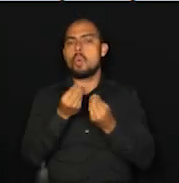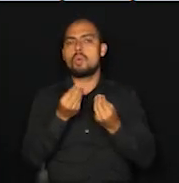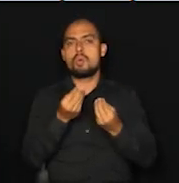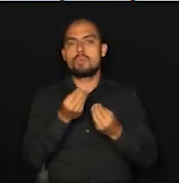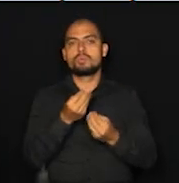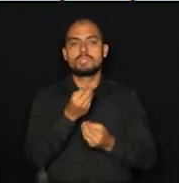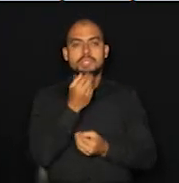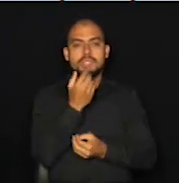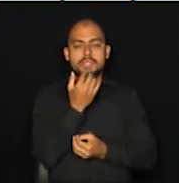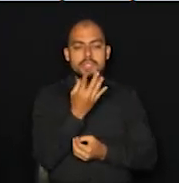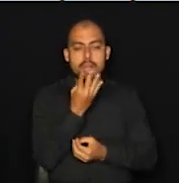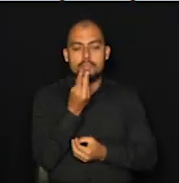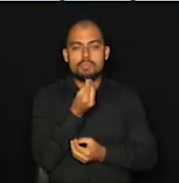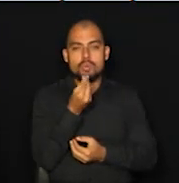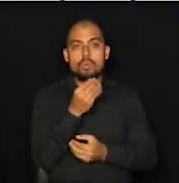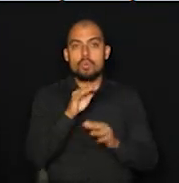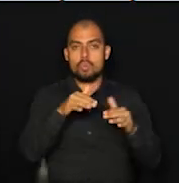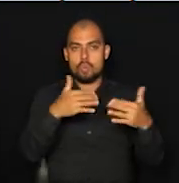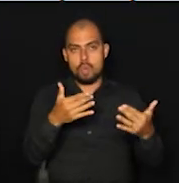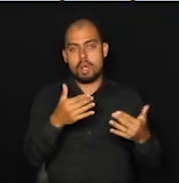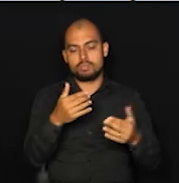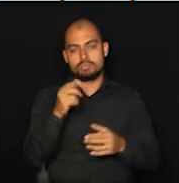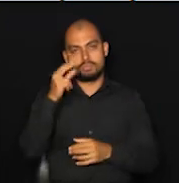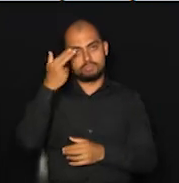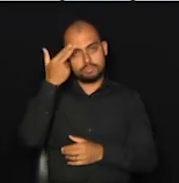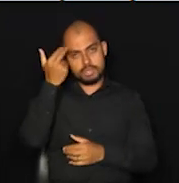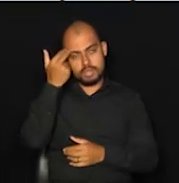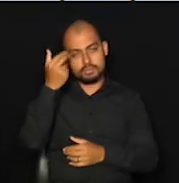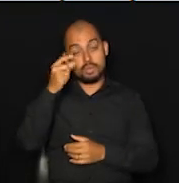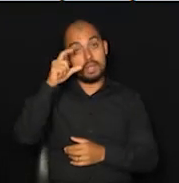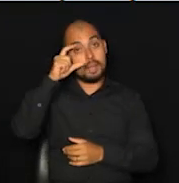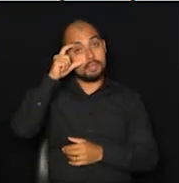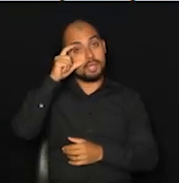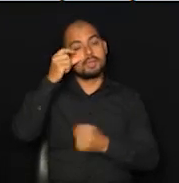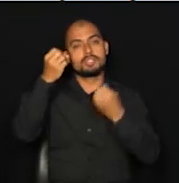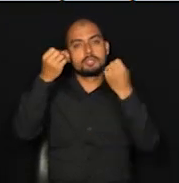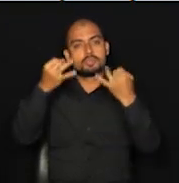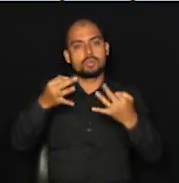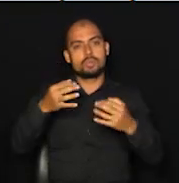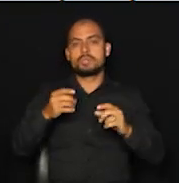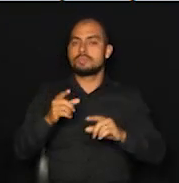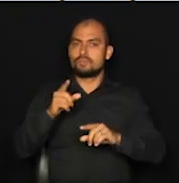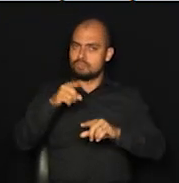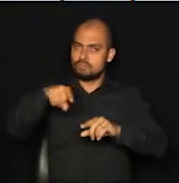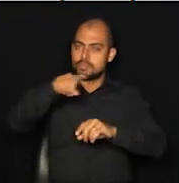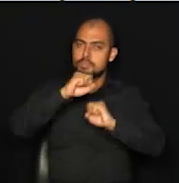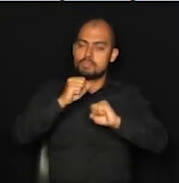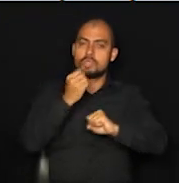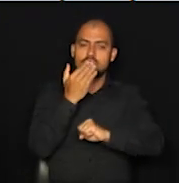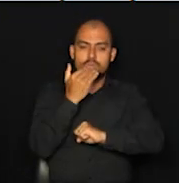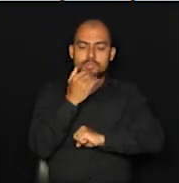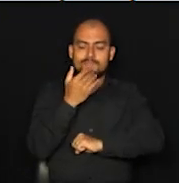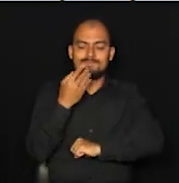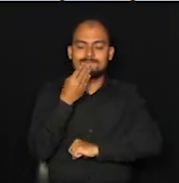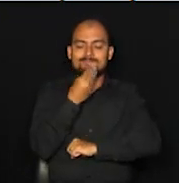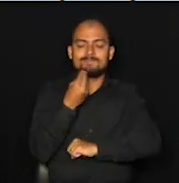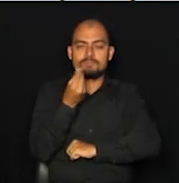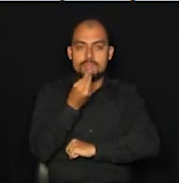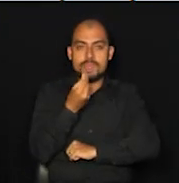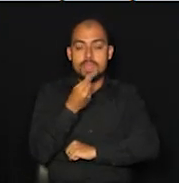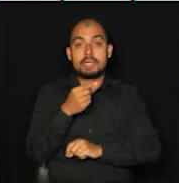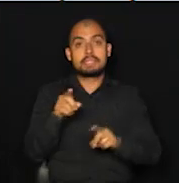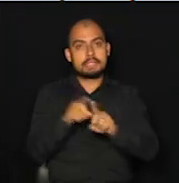sabores e qual a disponibilidade. E foi como o Gabriel disse, além de saborear uma deliciosa comida, você ainda